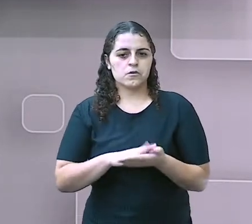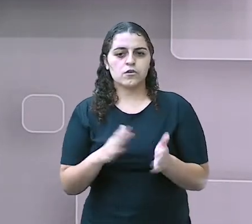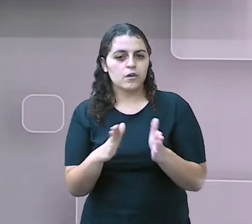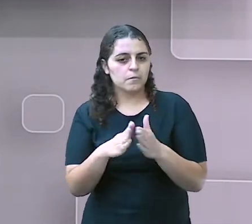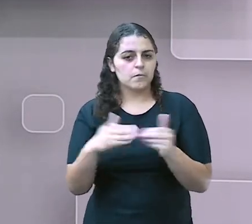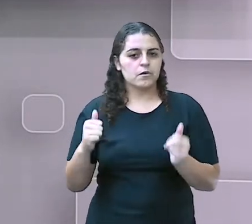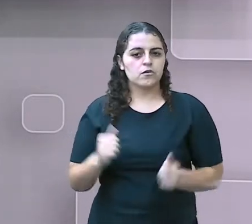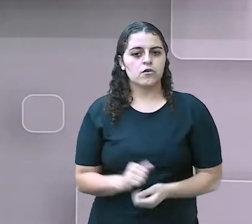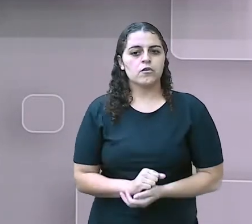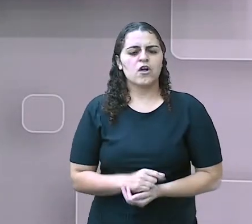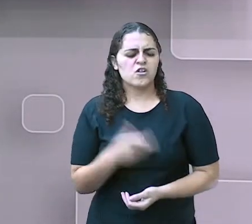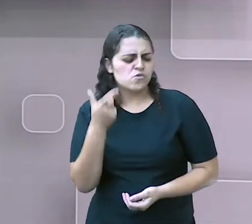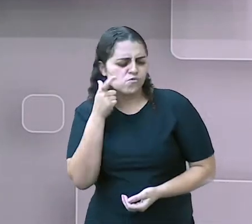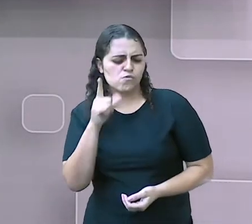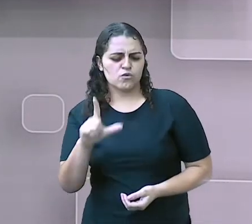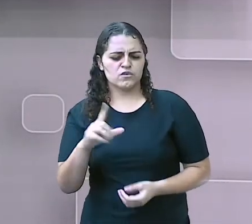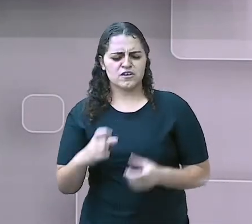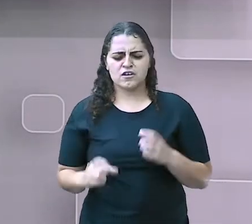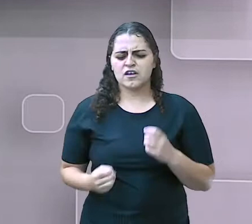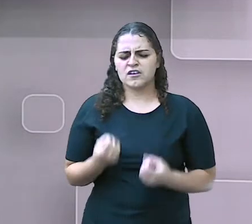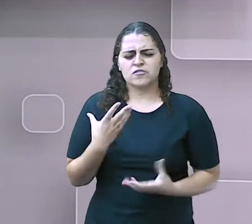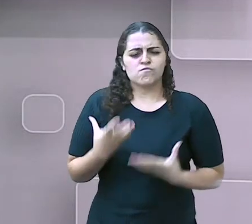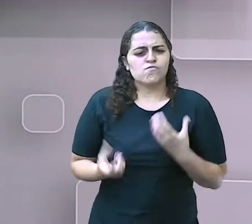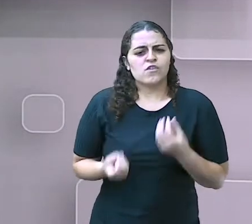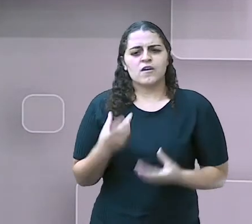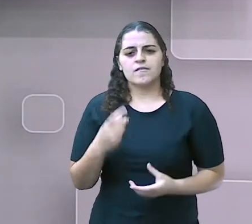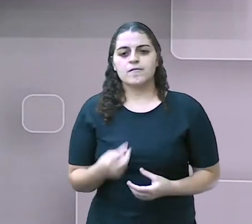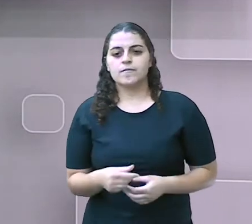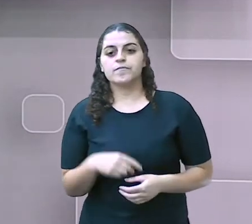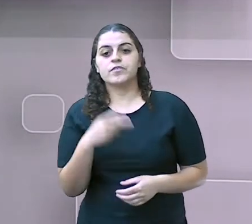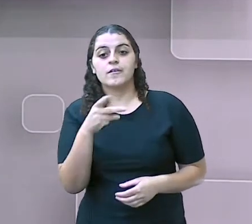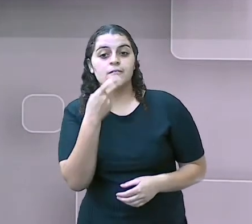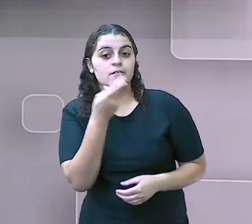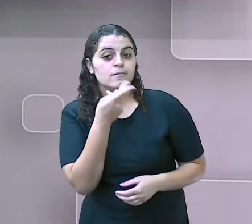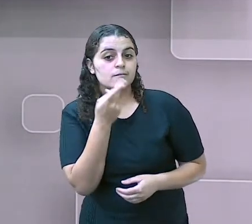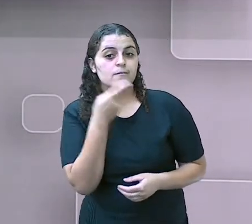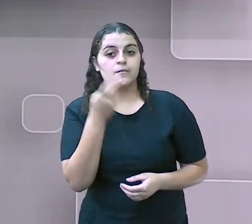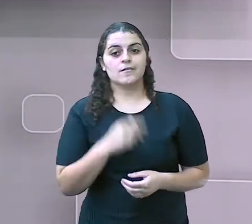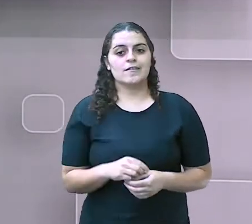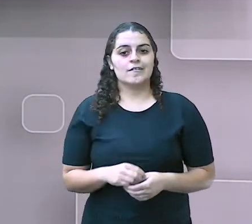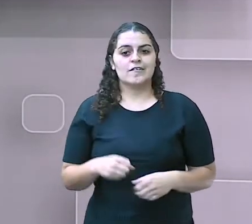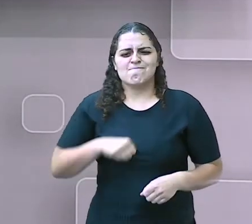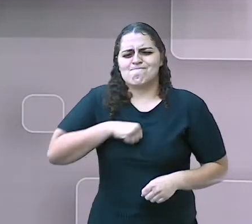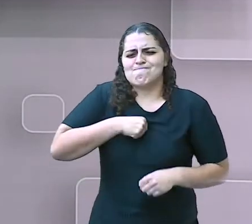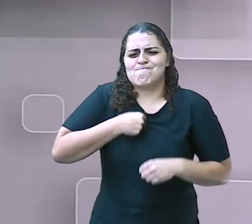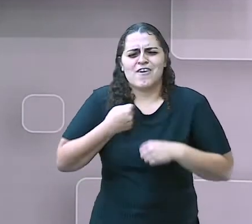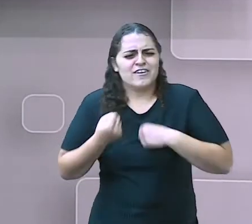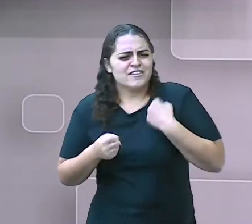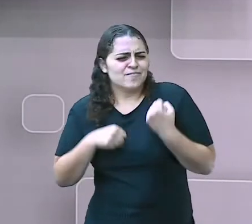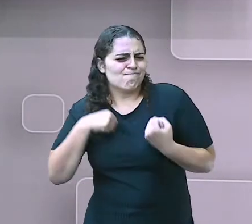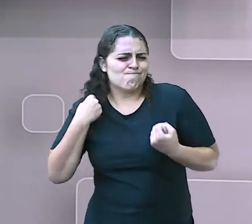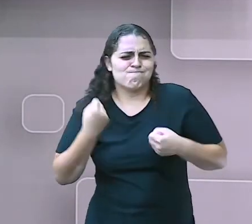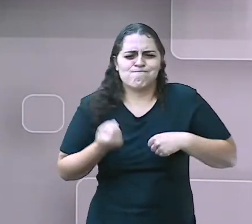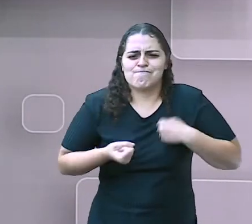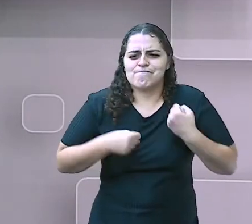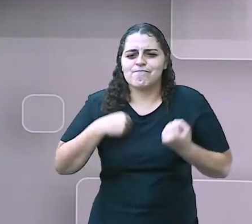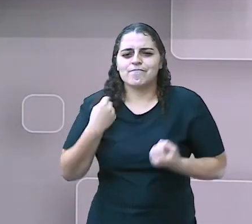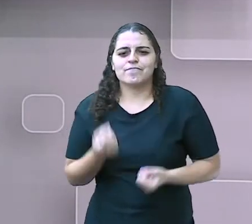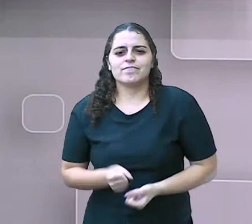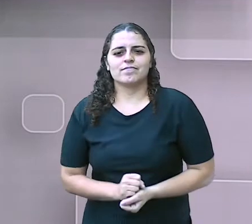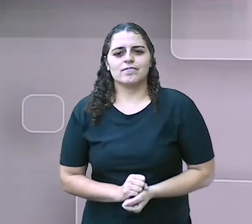pedido para ela. Ela não consegue se expressar verbalmente devido à ansiedade muito alta que ela tem.